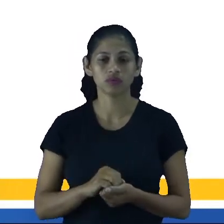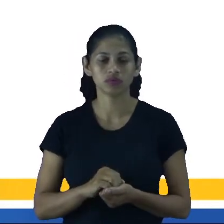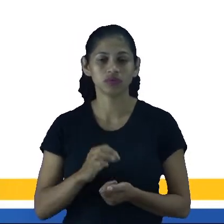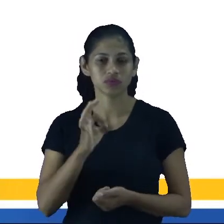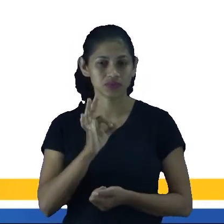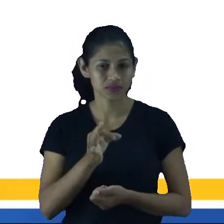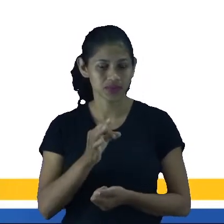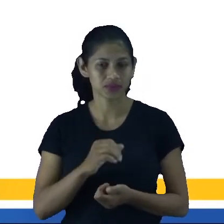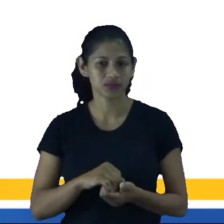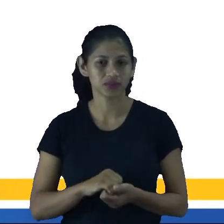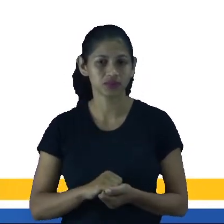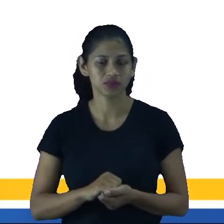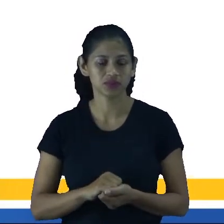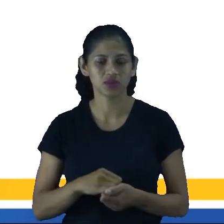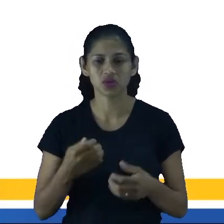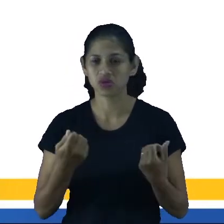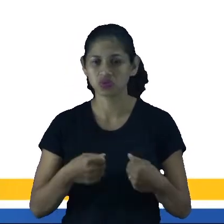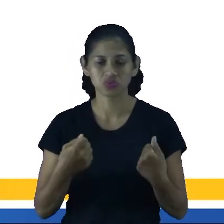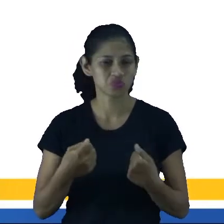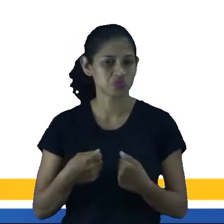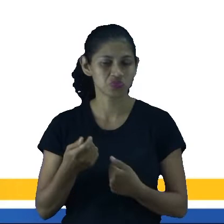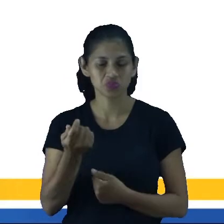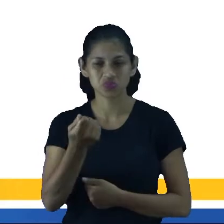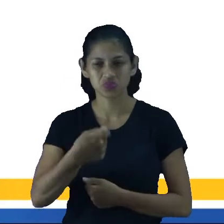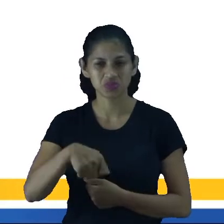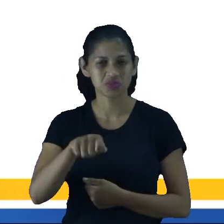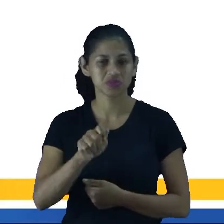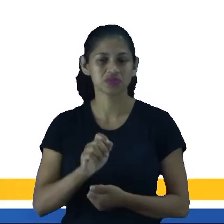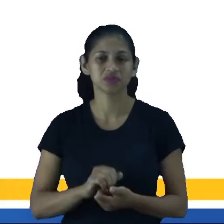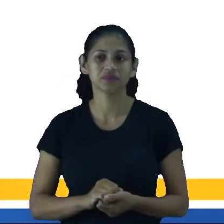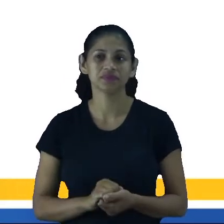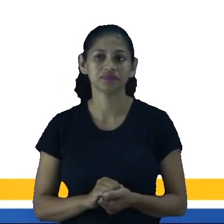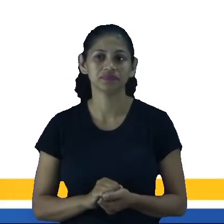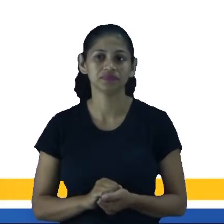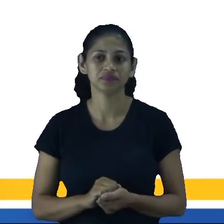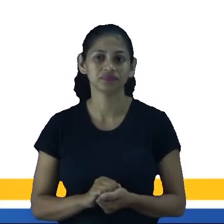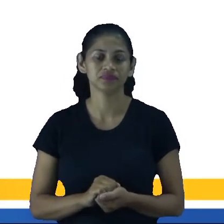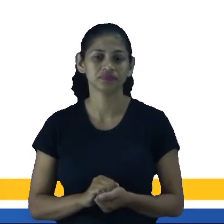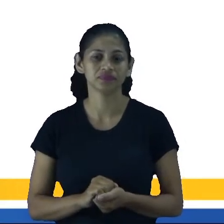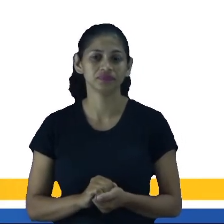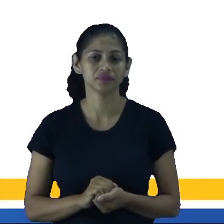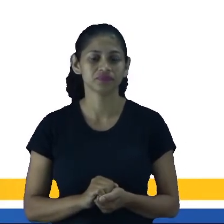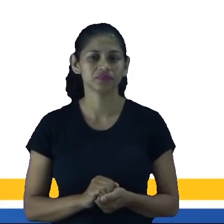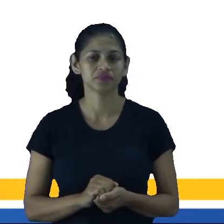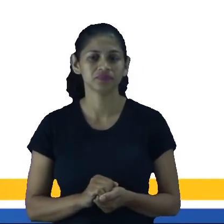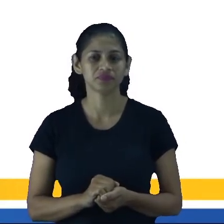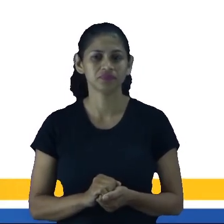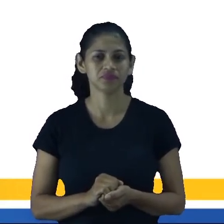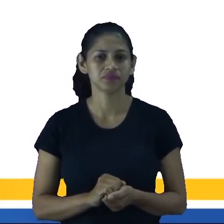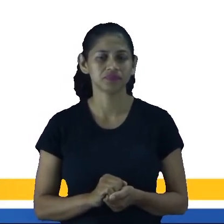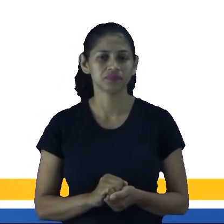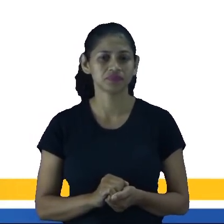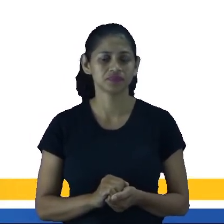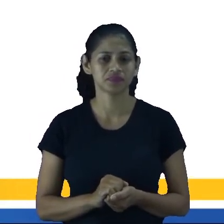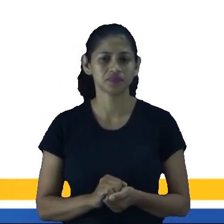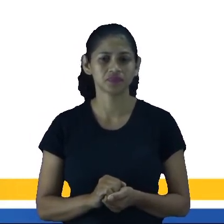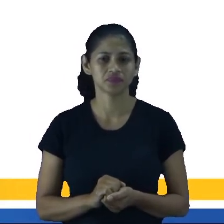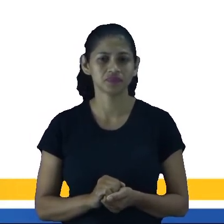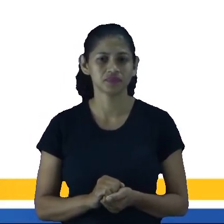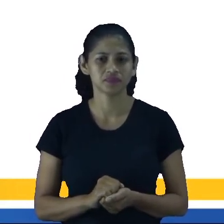Então eu preciso falar a mesma coisa duas vezes, tá? E trabalhado por três anos.